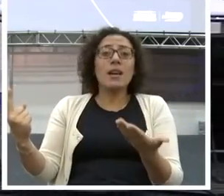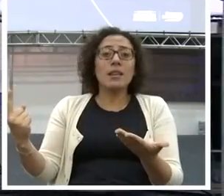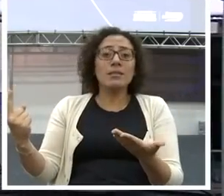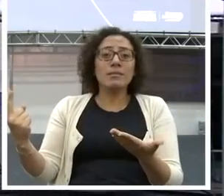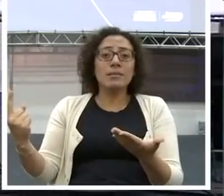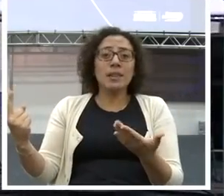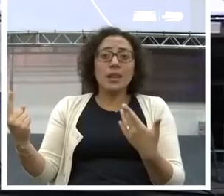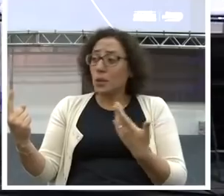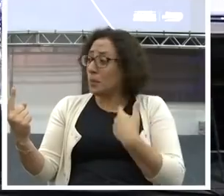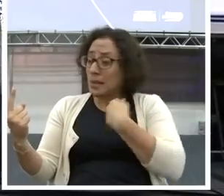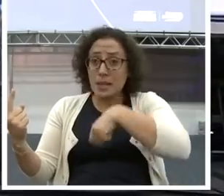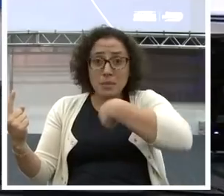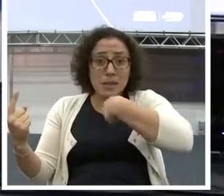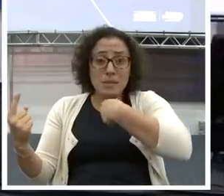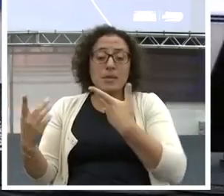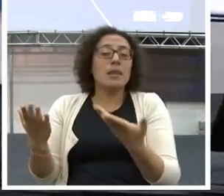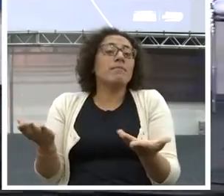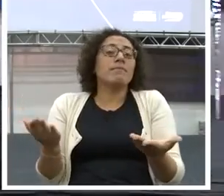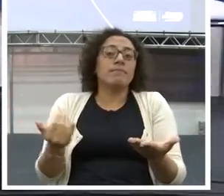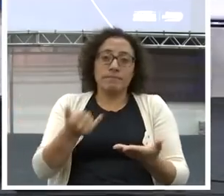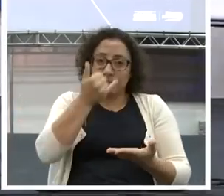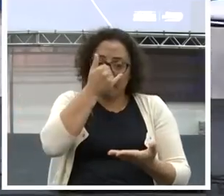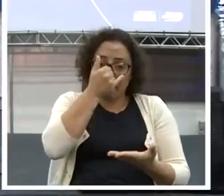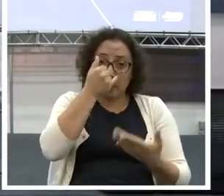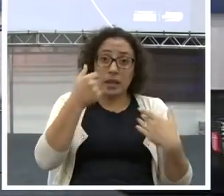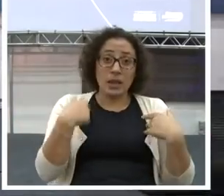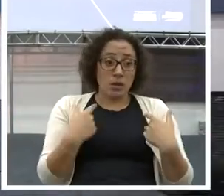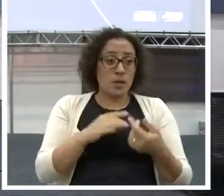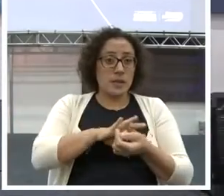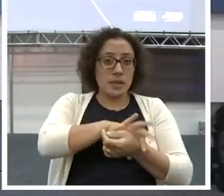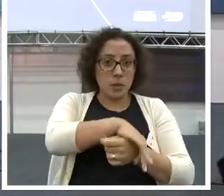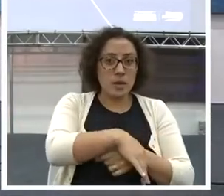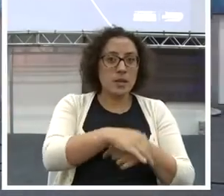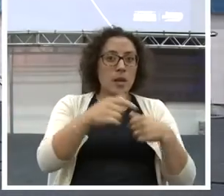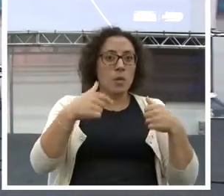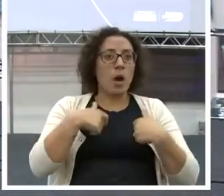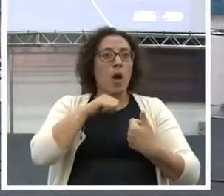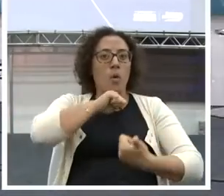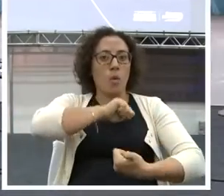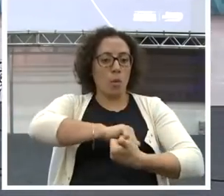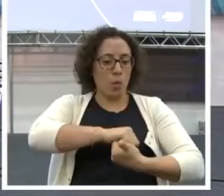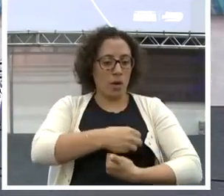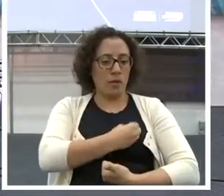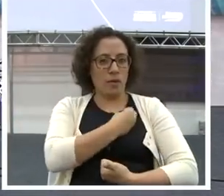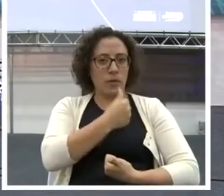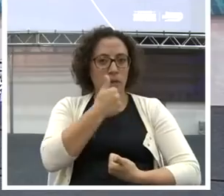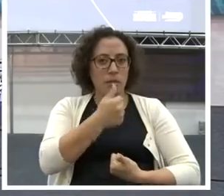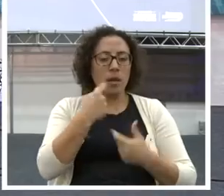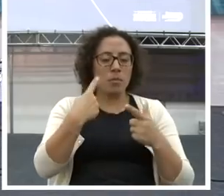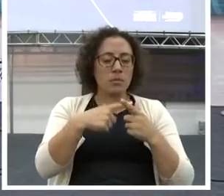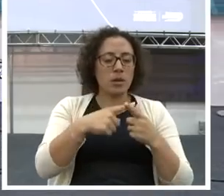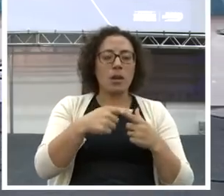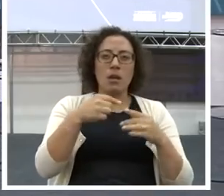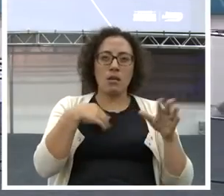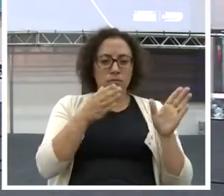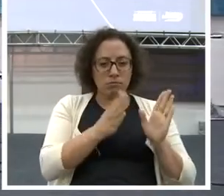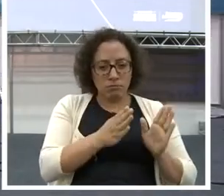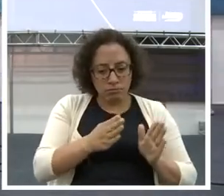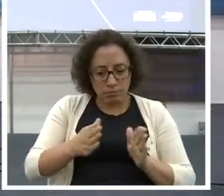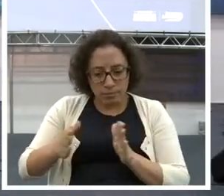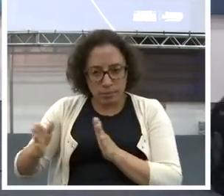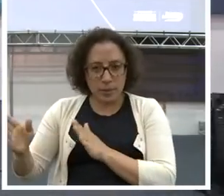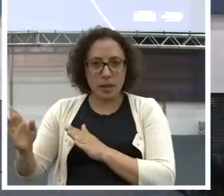ligada a qualidade de vida. Está ligada a você se manter. Você ter um plano de aposentadoria. Você ter